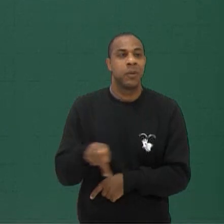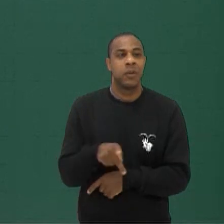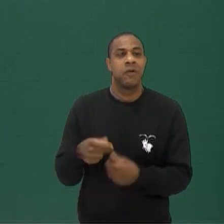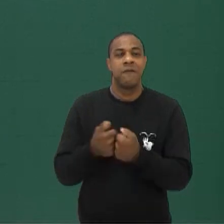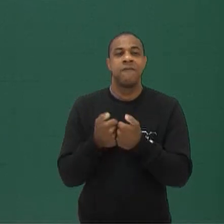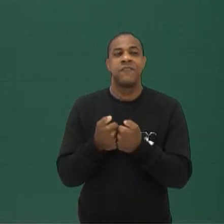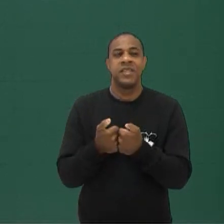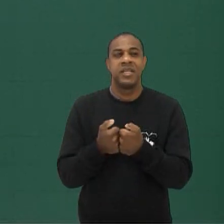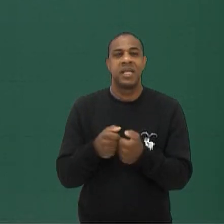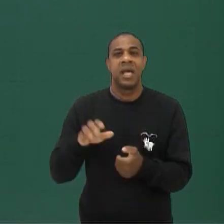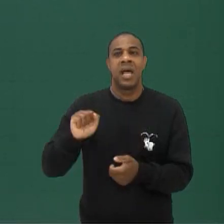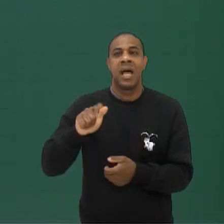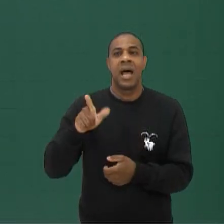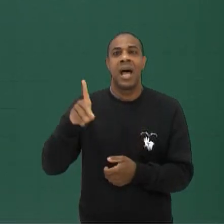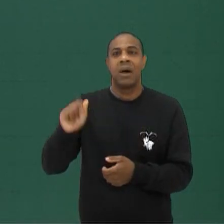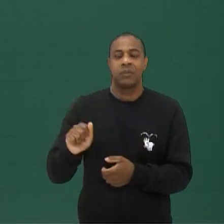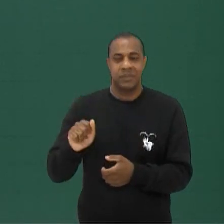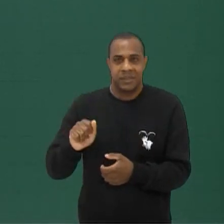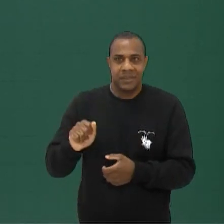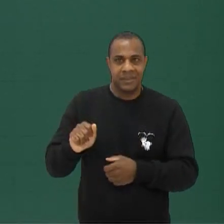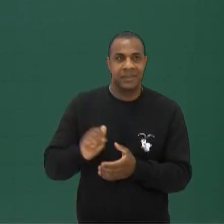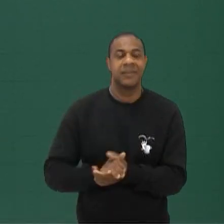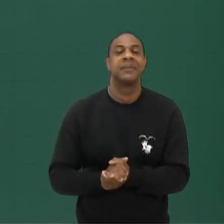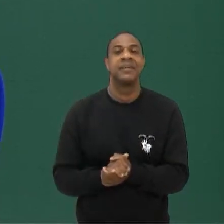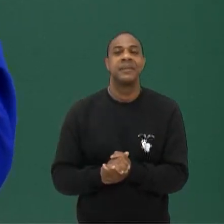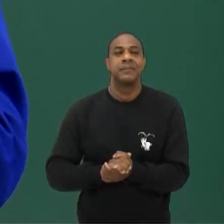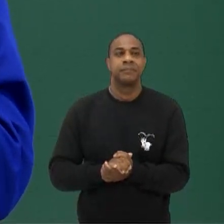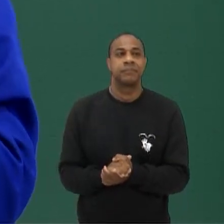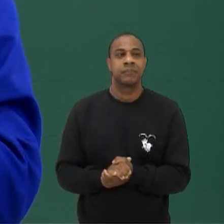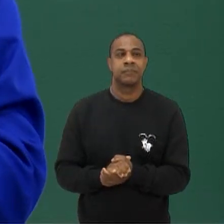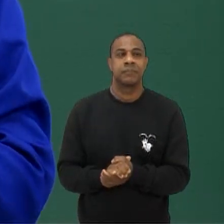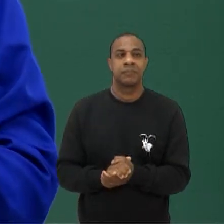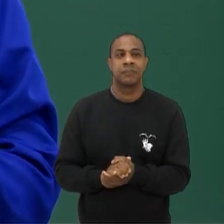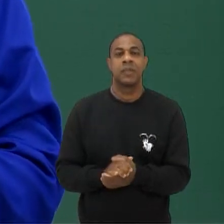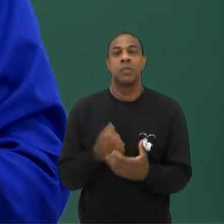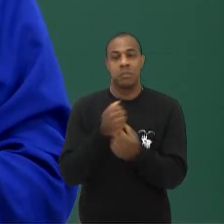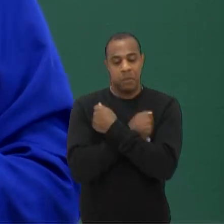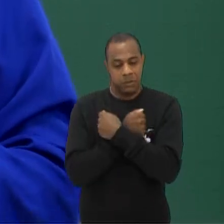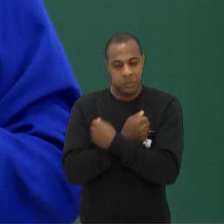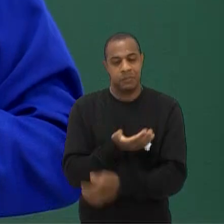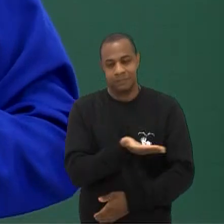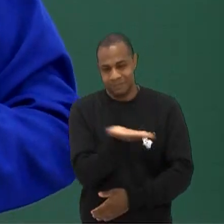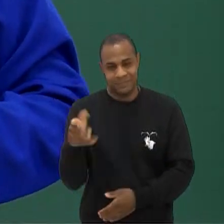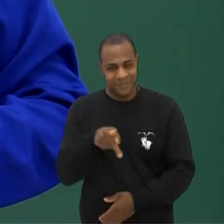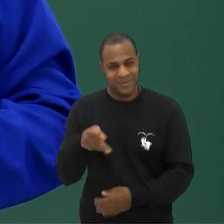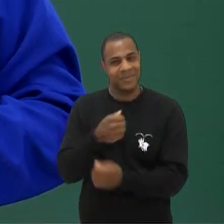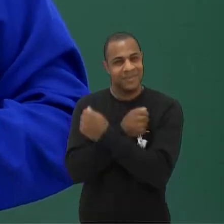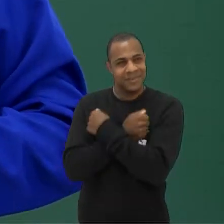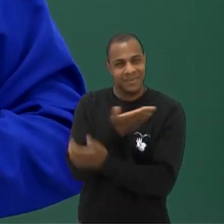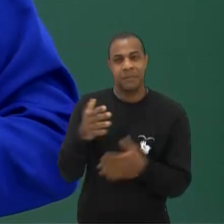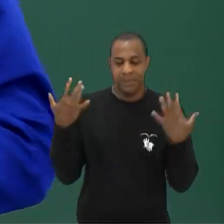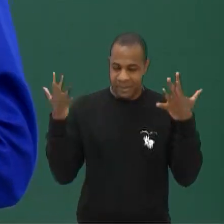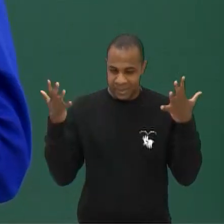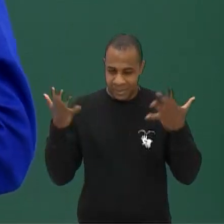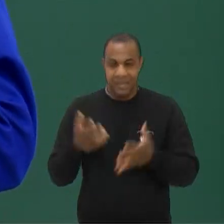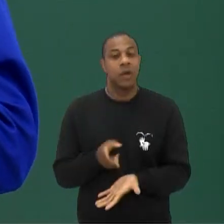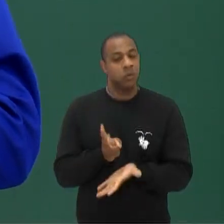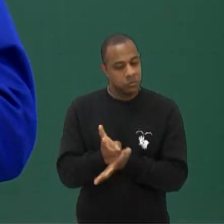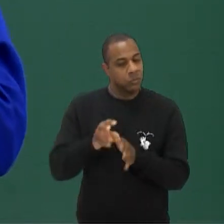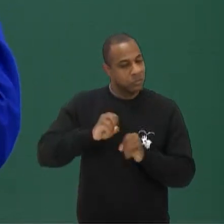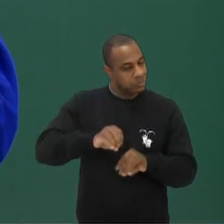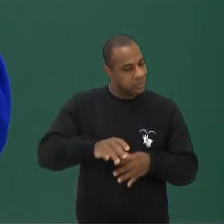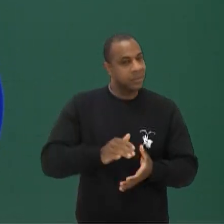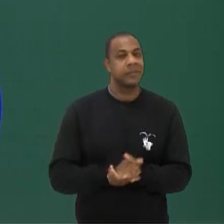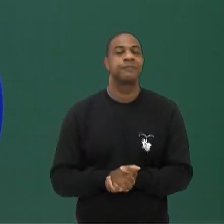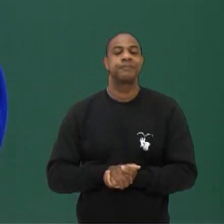física Alda Futura Do colégio Barão Do Rio Branco de Palotina Professora Forte abraço Para você ali Parabéns Continue dando segmento Em